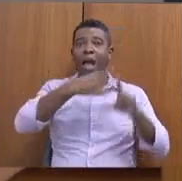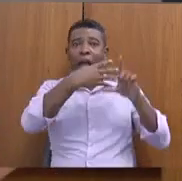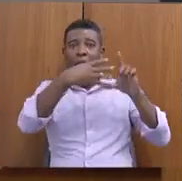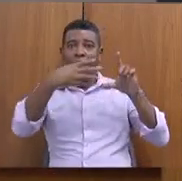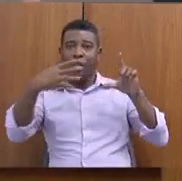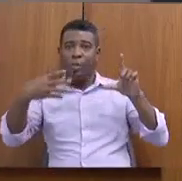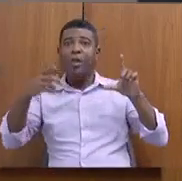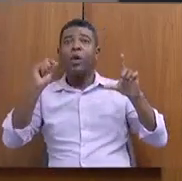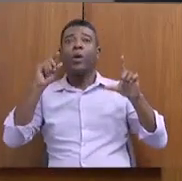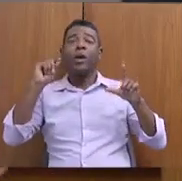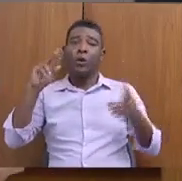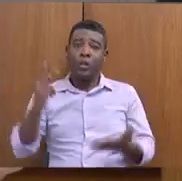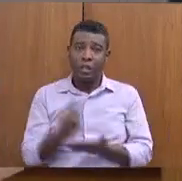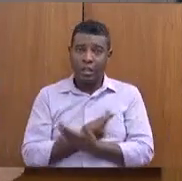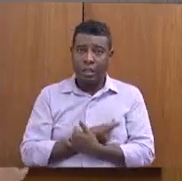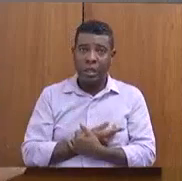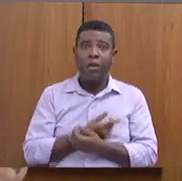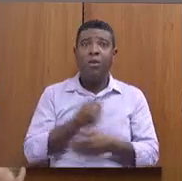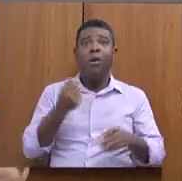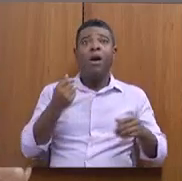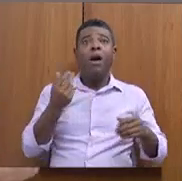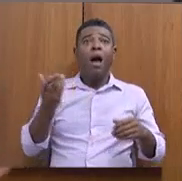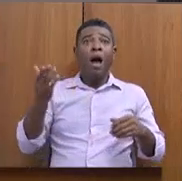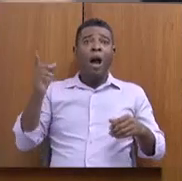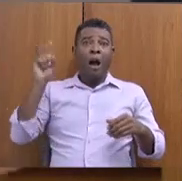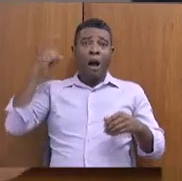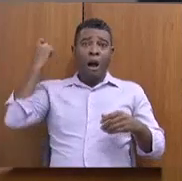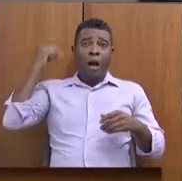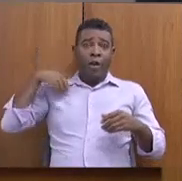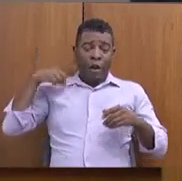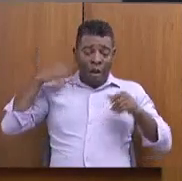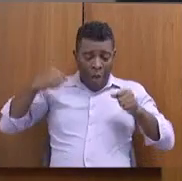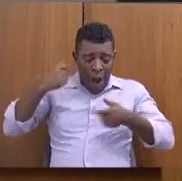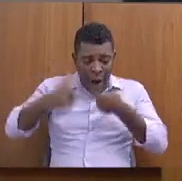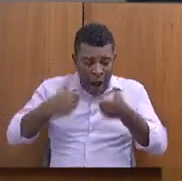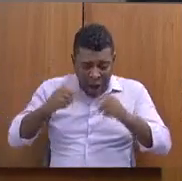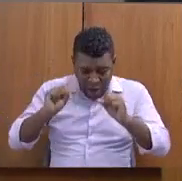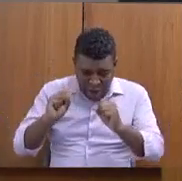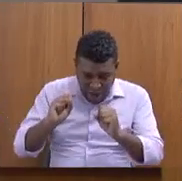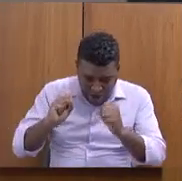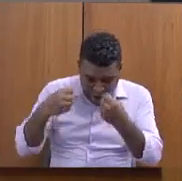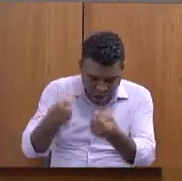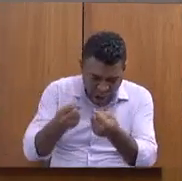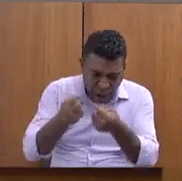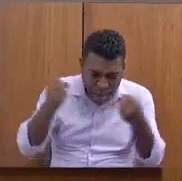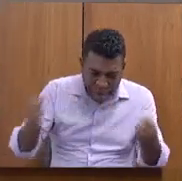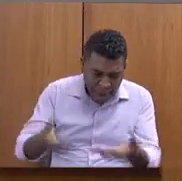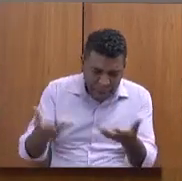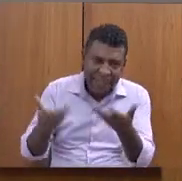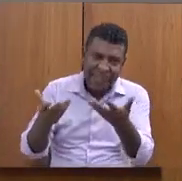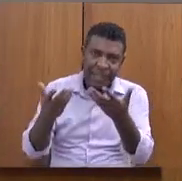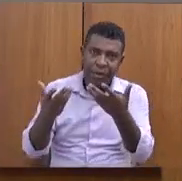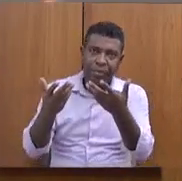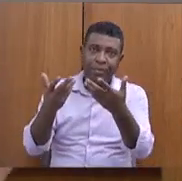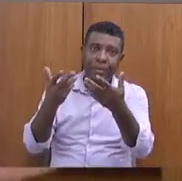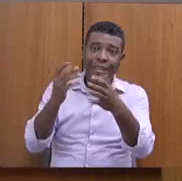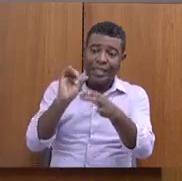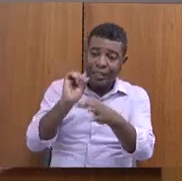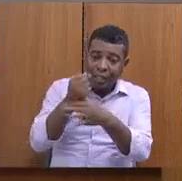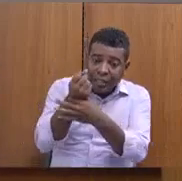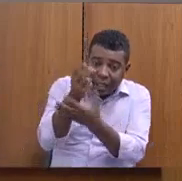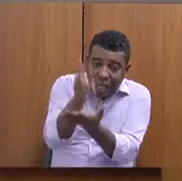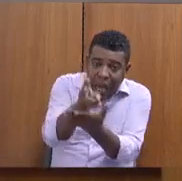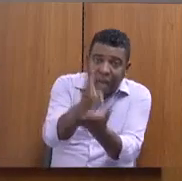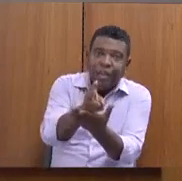ele trabalhava muito com defesa e promoção, não em garantia. Com esse